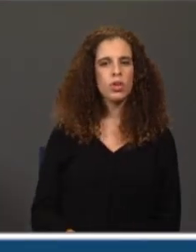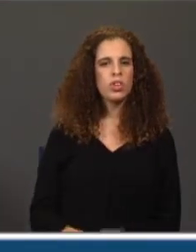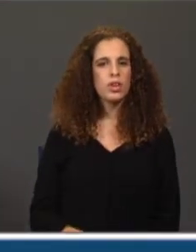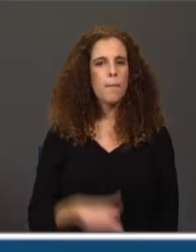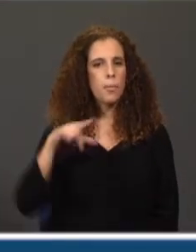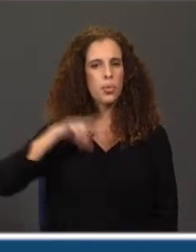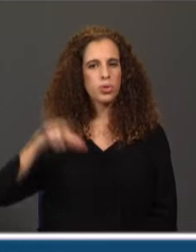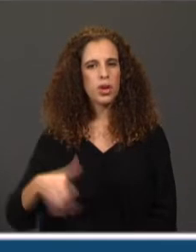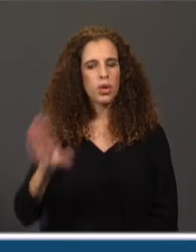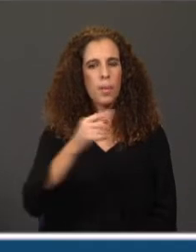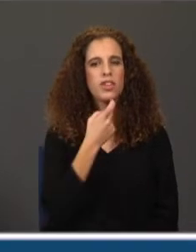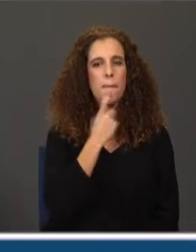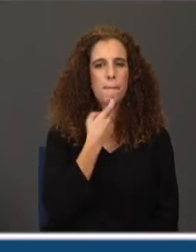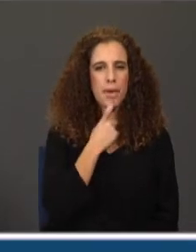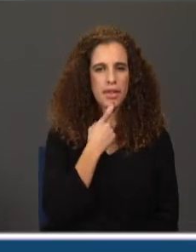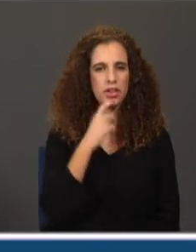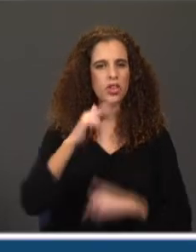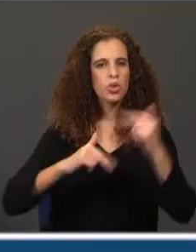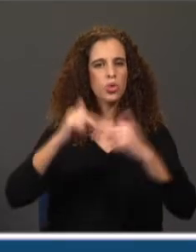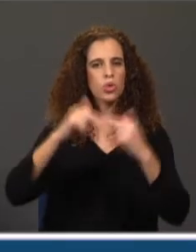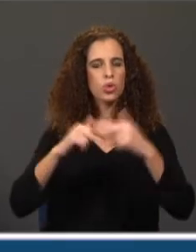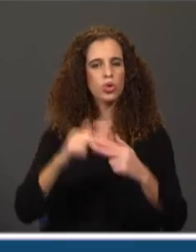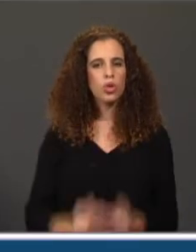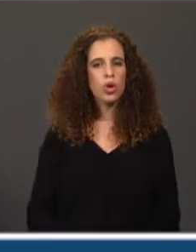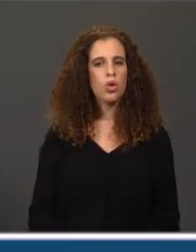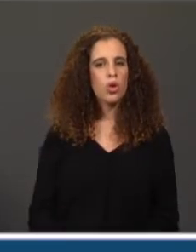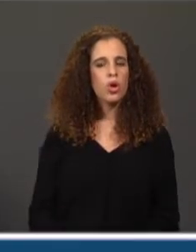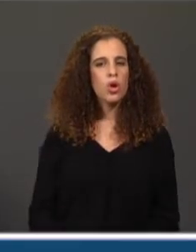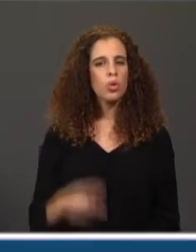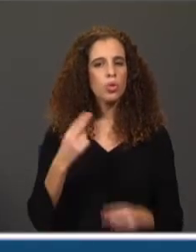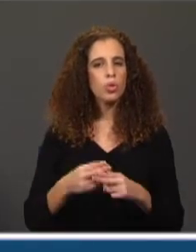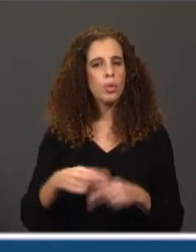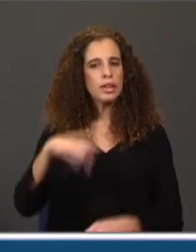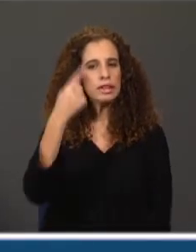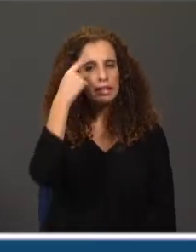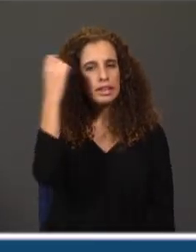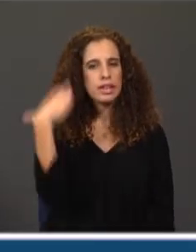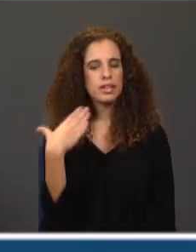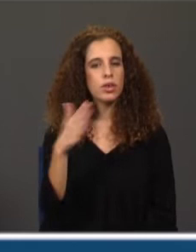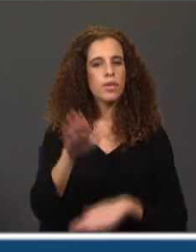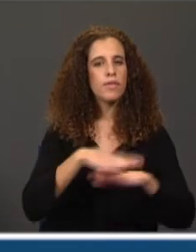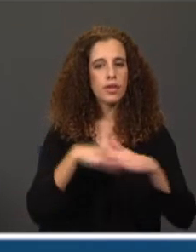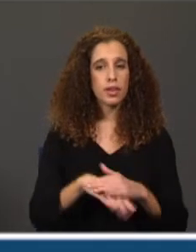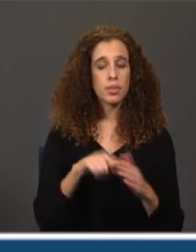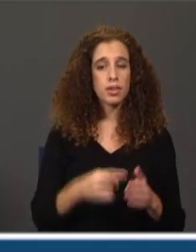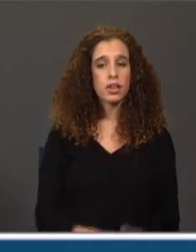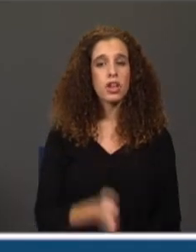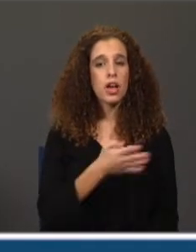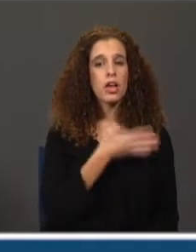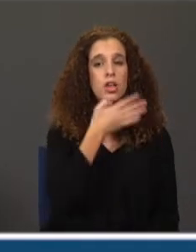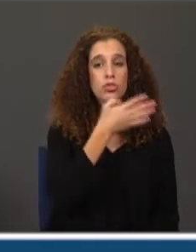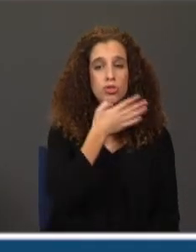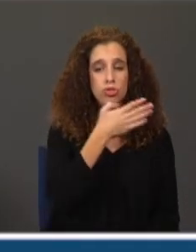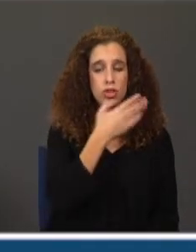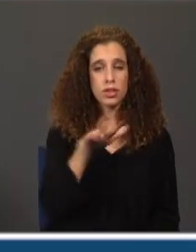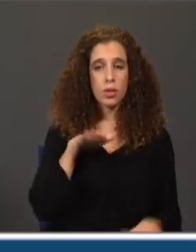Portugal com mais pedras e as construções que os romanos se esqueciam de completar. Temos, portanto, aqui a descrição de Itália, um país em